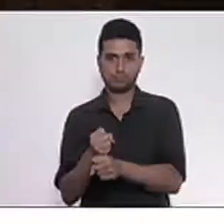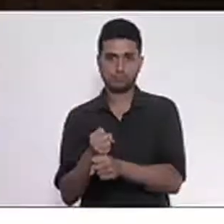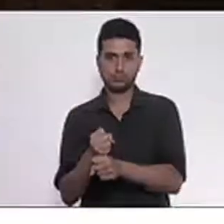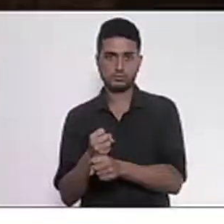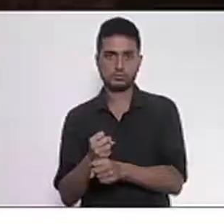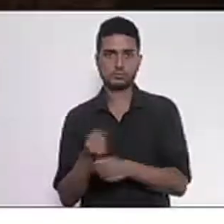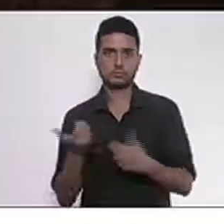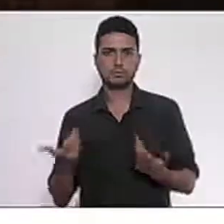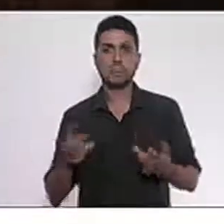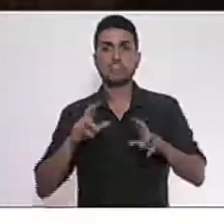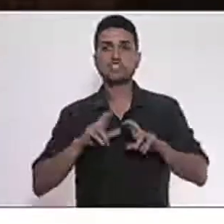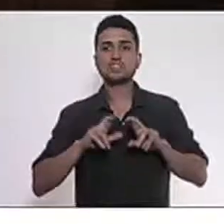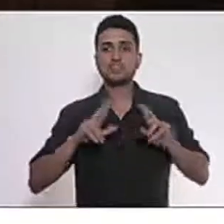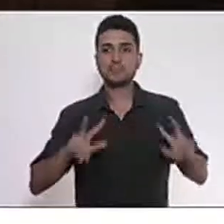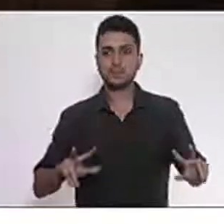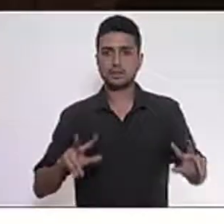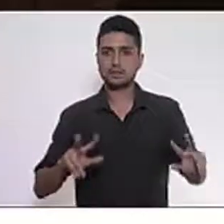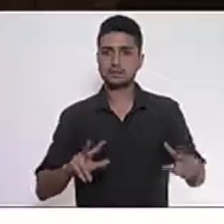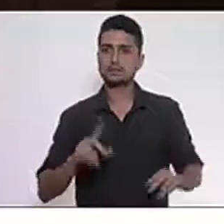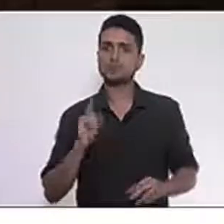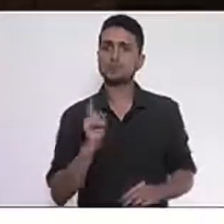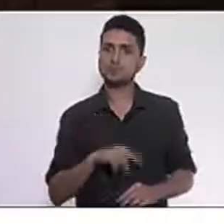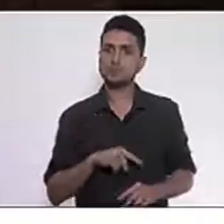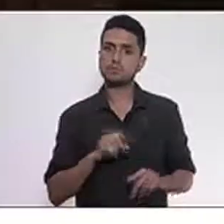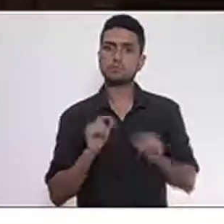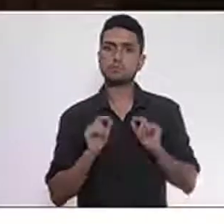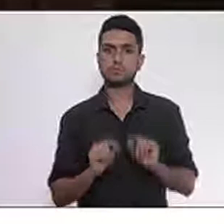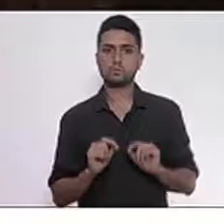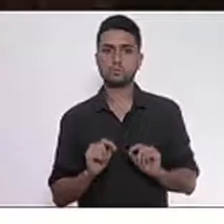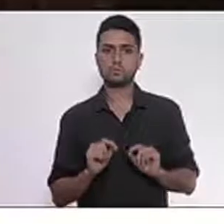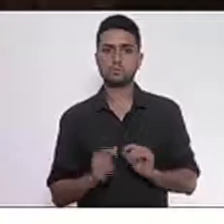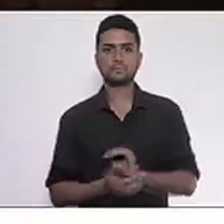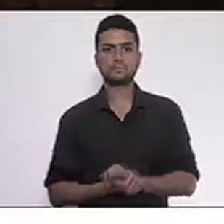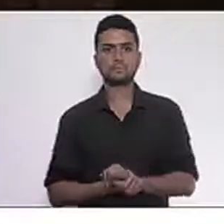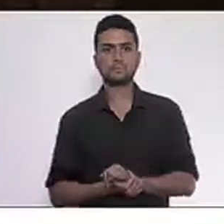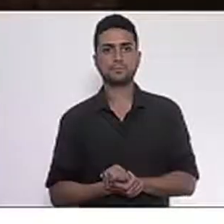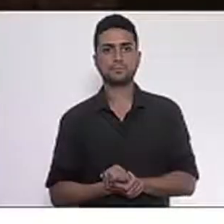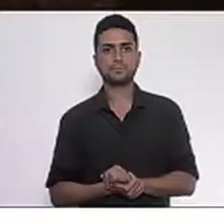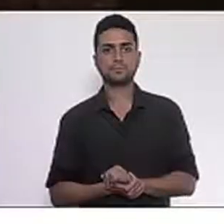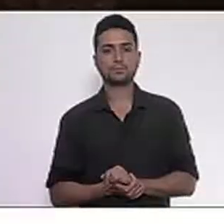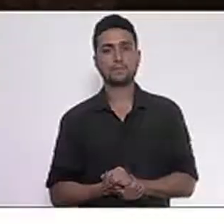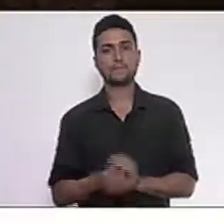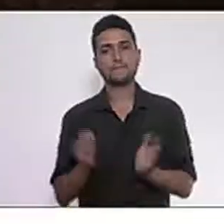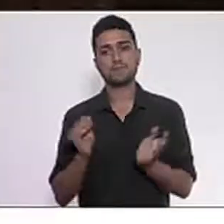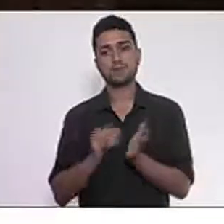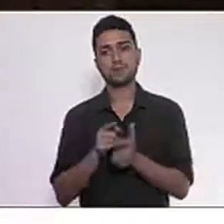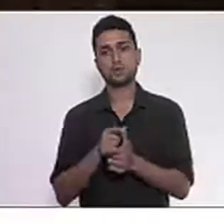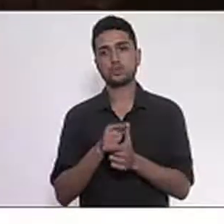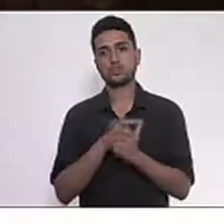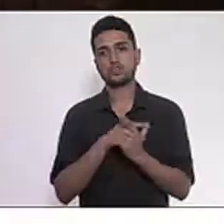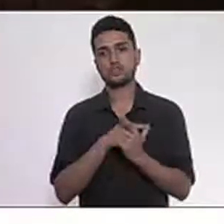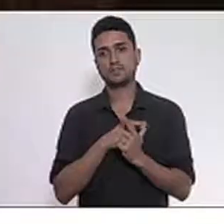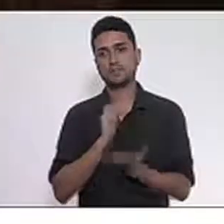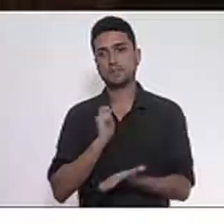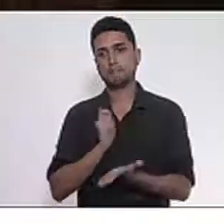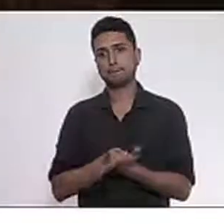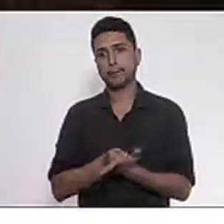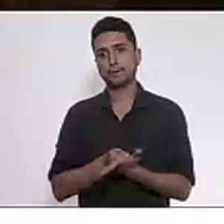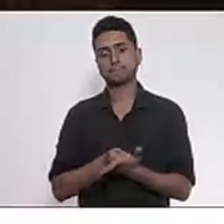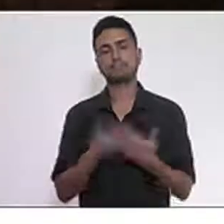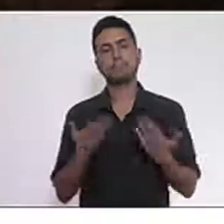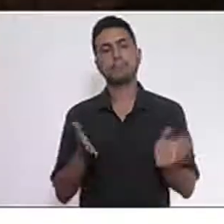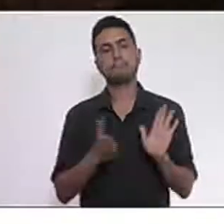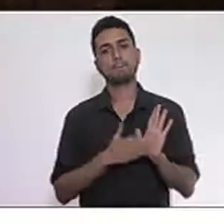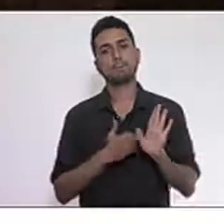mais gritante ficou no Restos a Pagar. Na proposta do